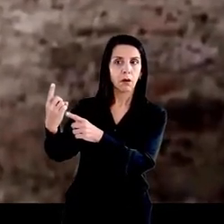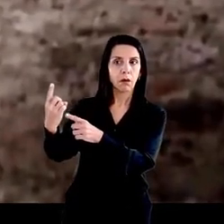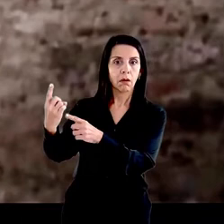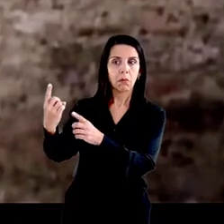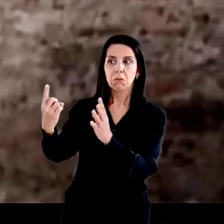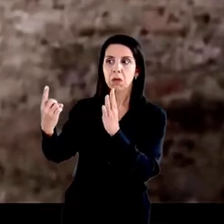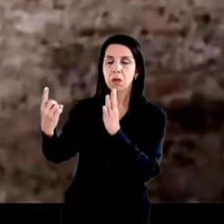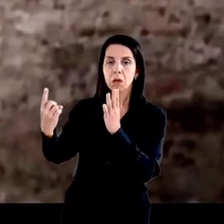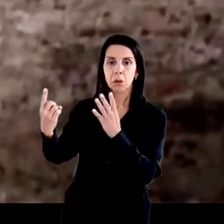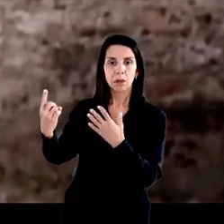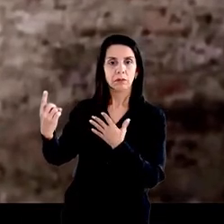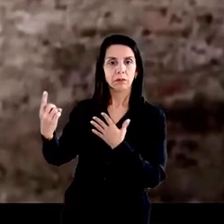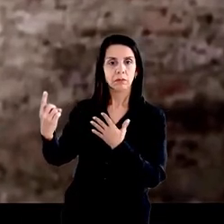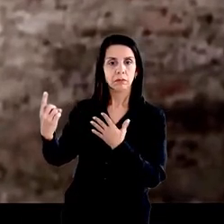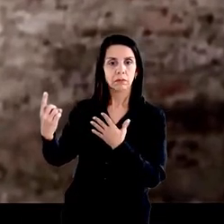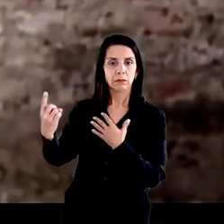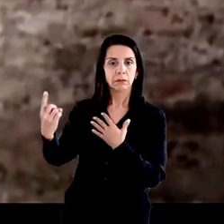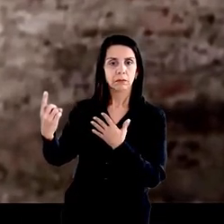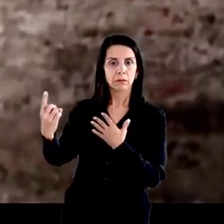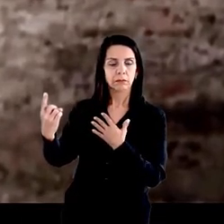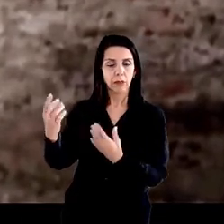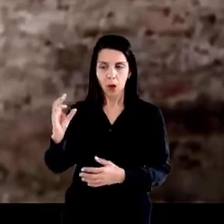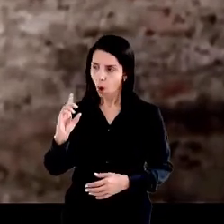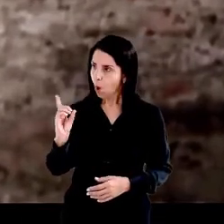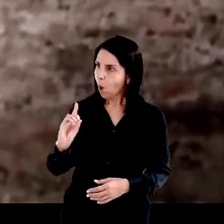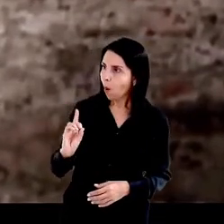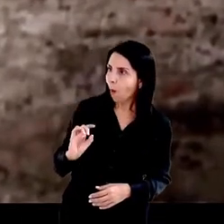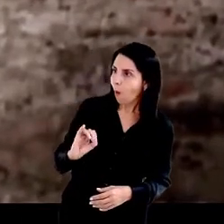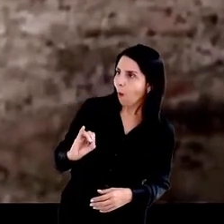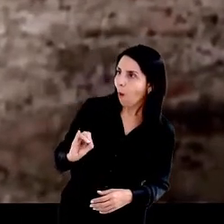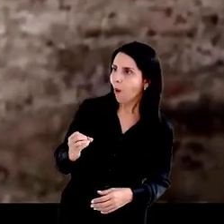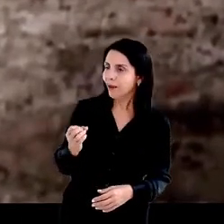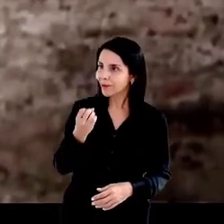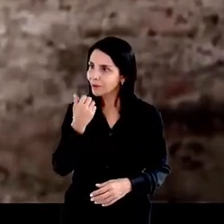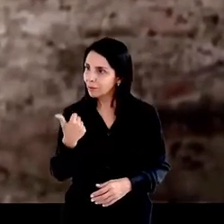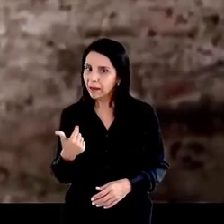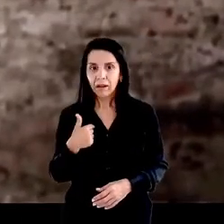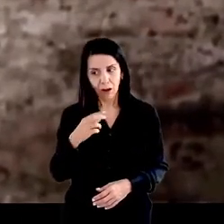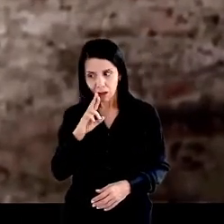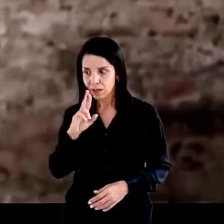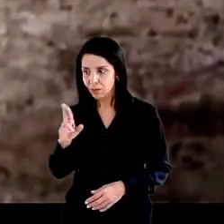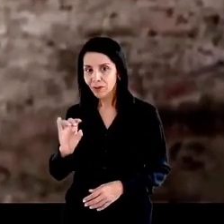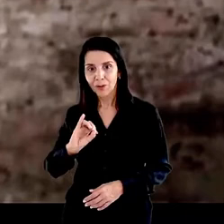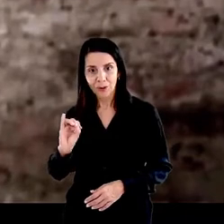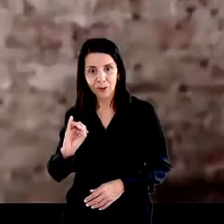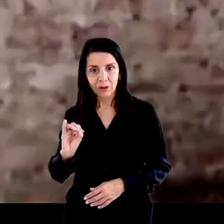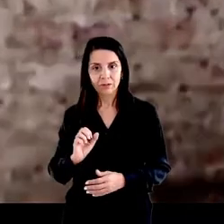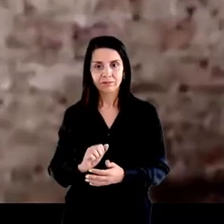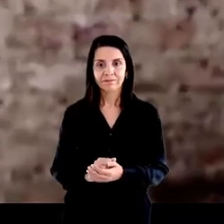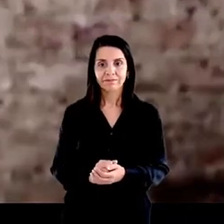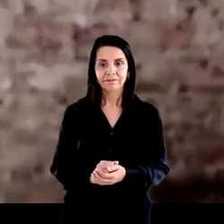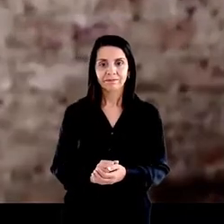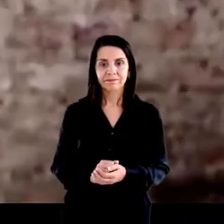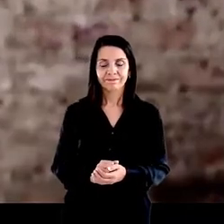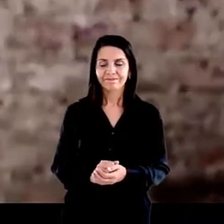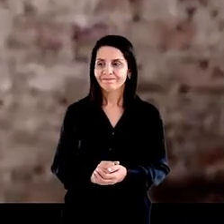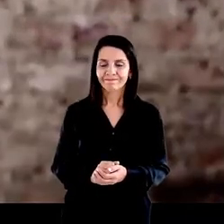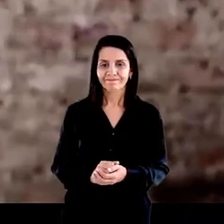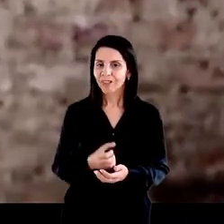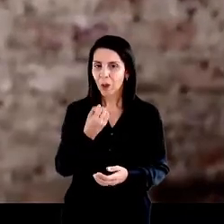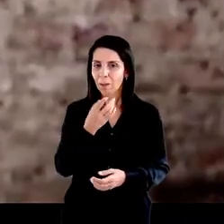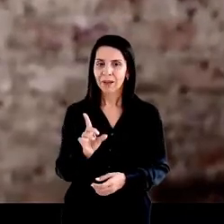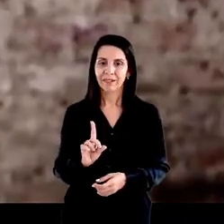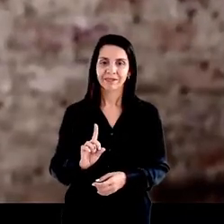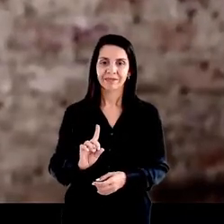O senhor me conheceu. Oi, senhor Nuno, como vai? Eu falei, estou bem. E você? Não estou bem não, senhor. Esse arroz hoje, para mim,